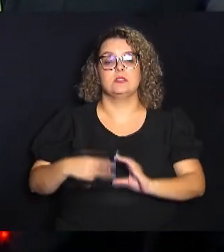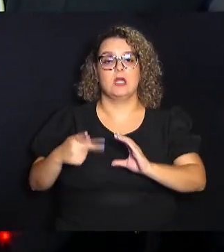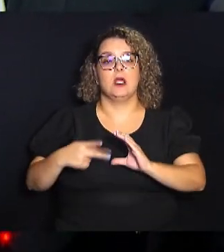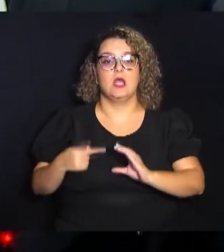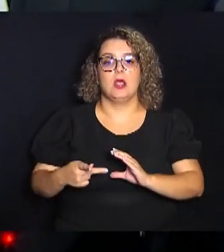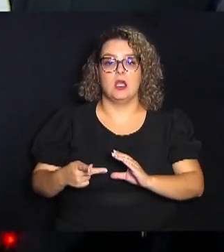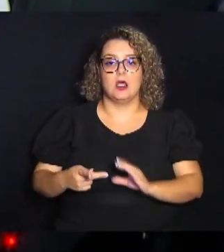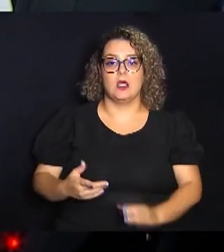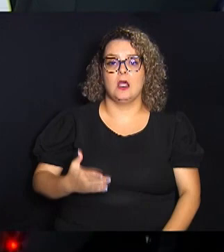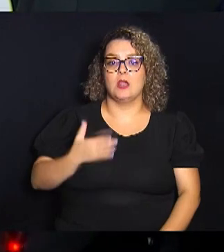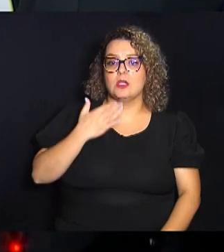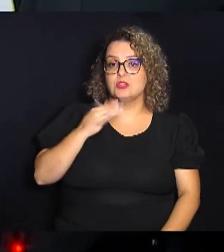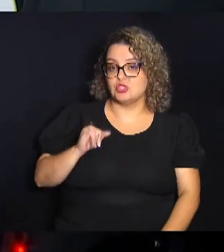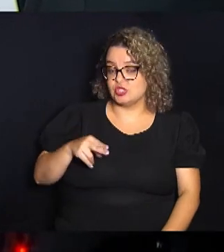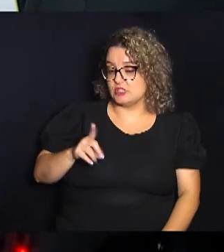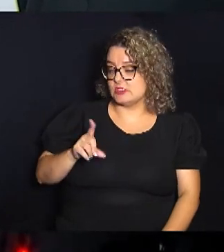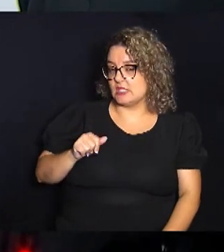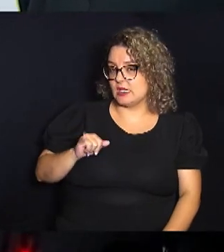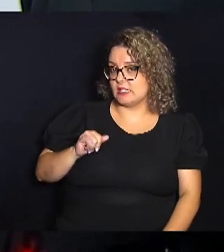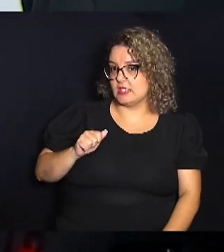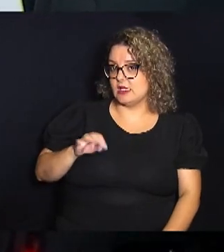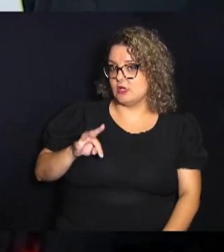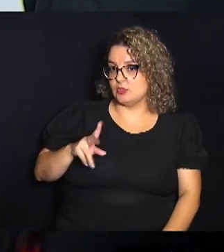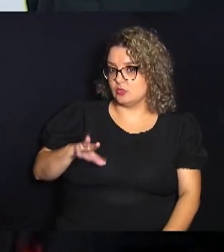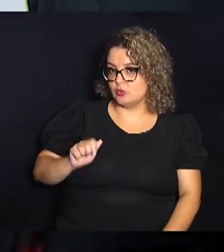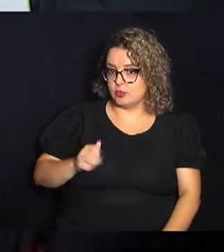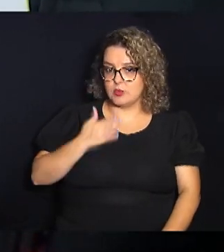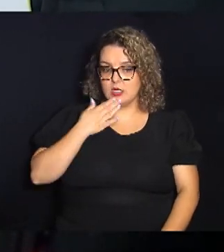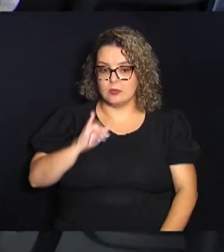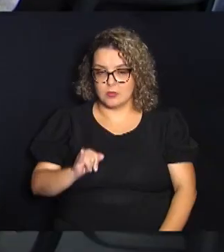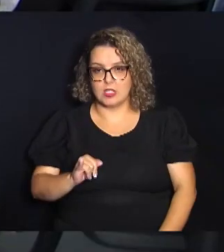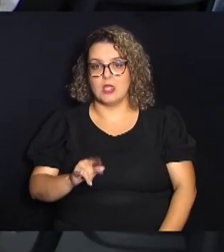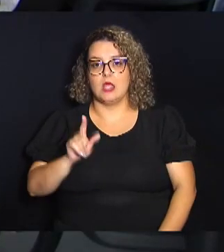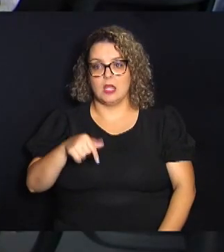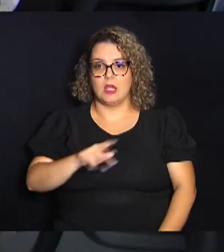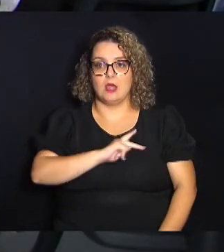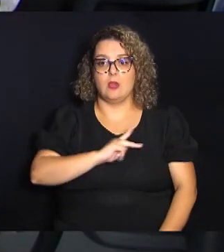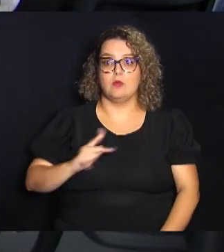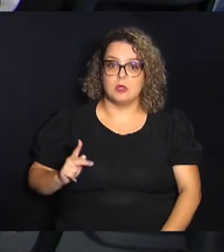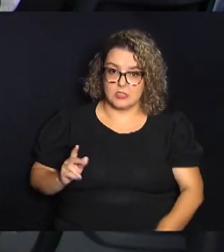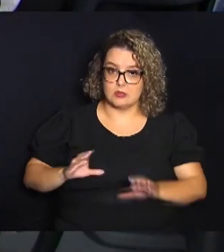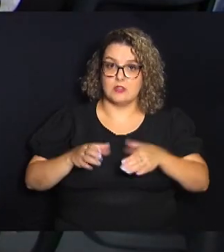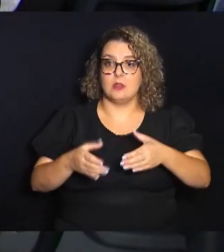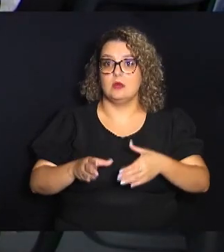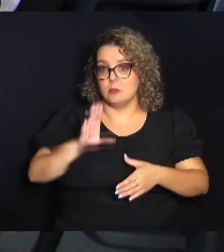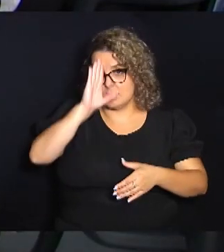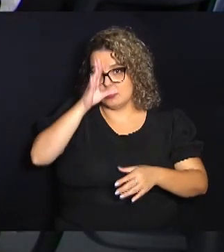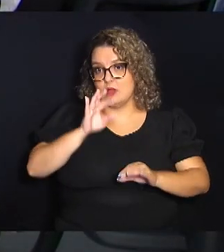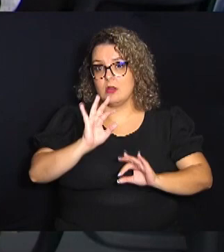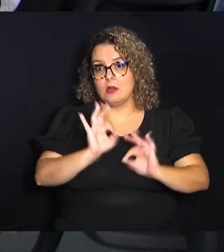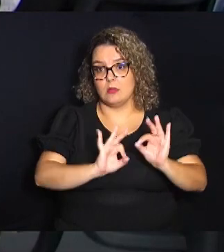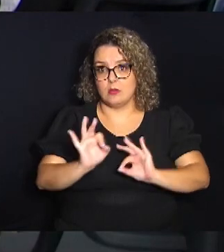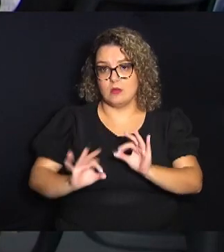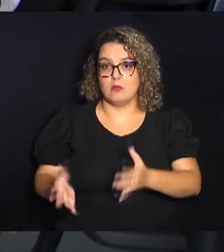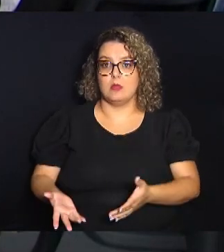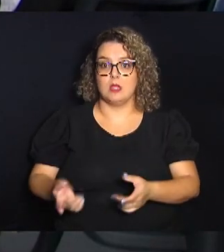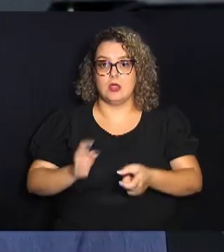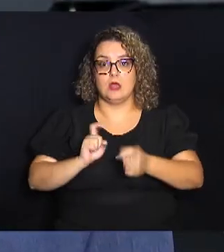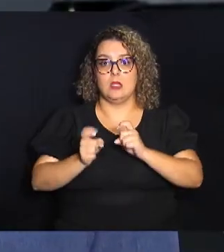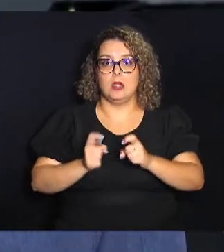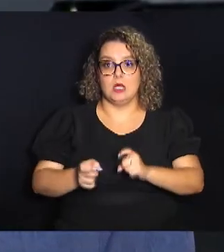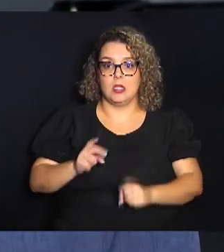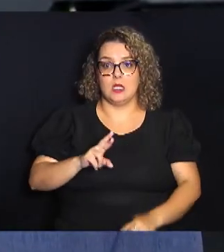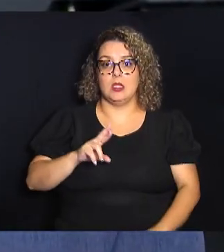Pepo Lepinski, é o atual presidente do Parlamento da RMC e falou sobre o planejamento para as reuniões deste